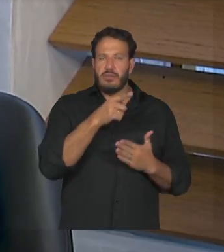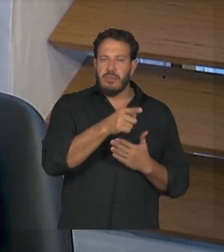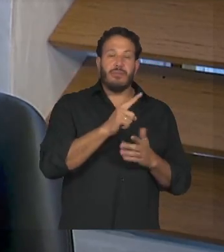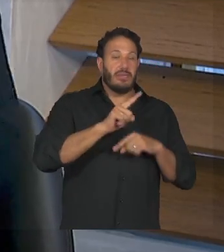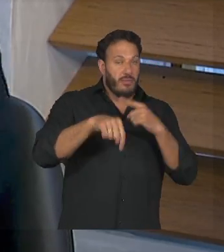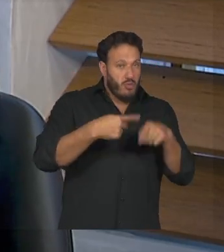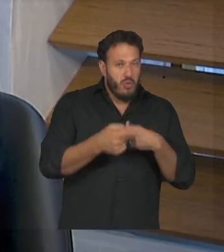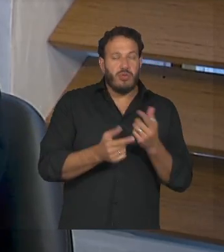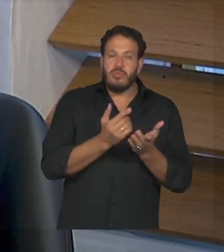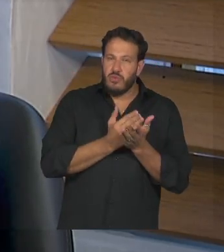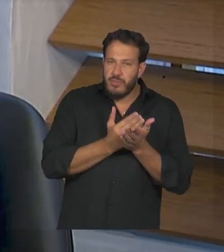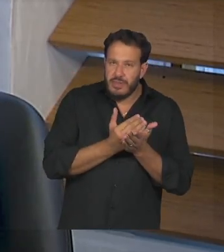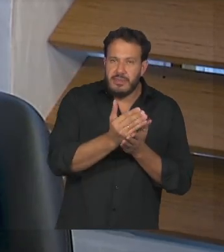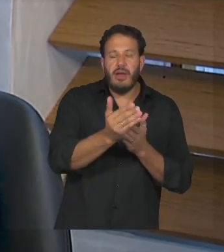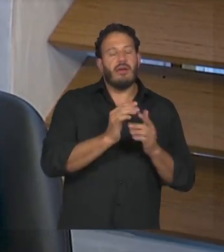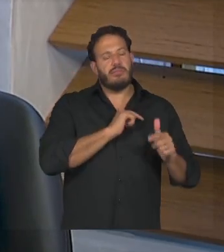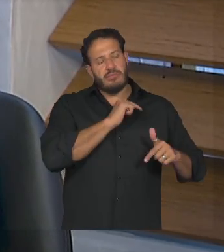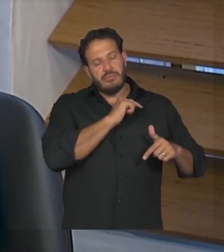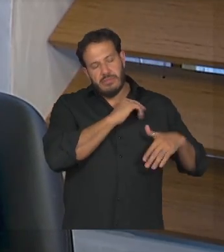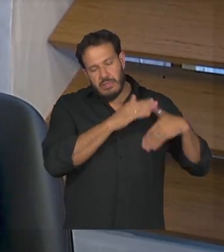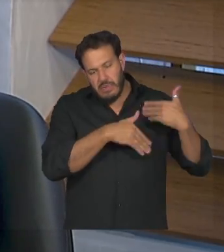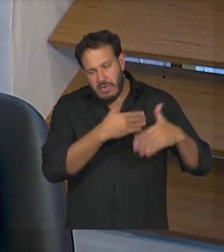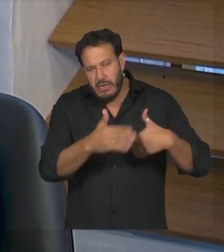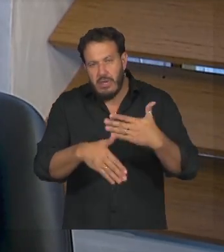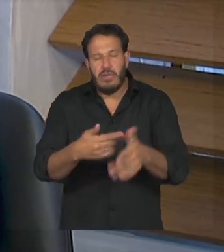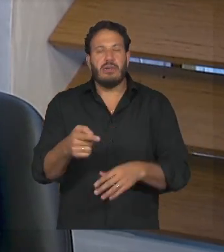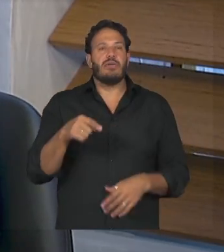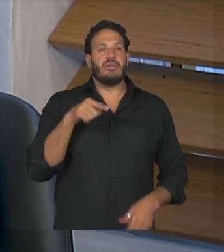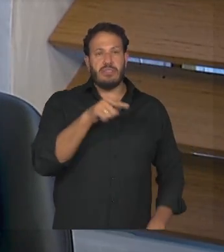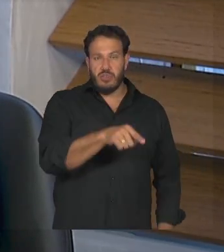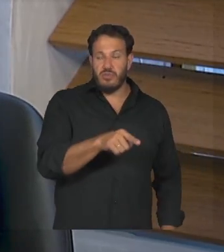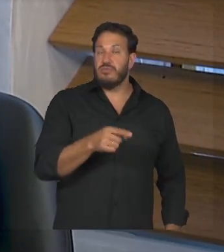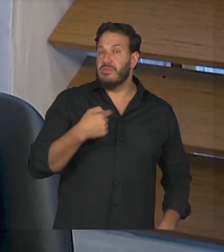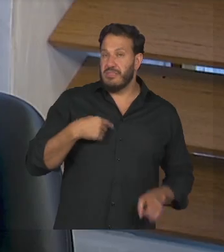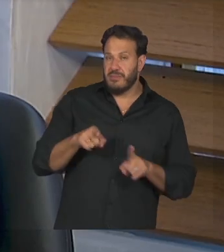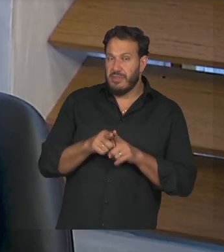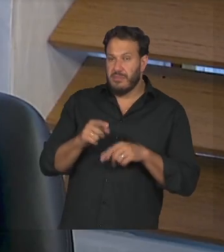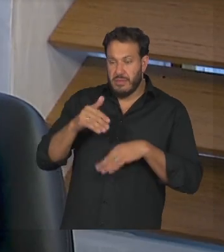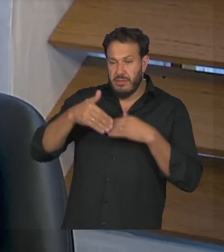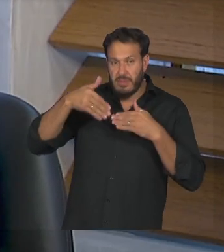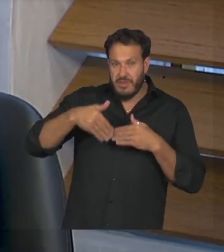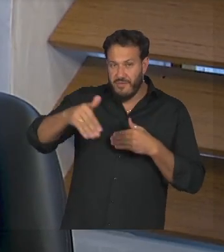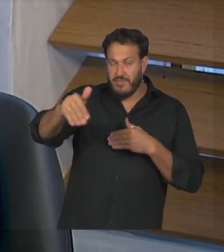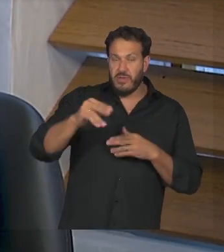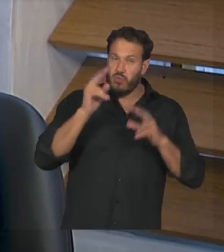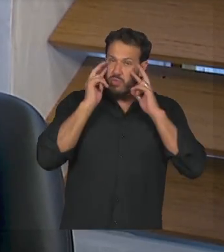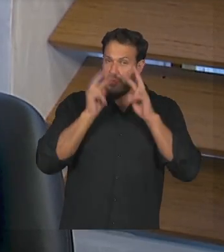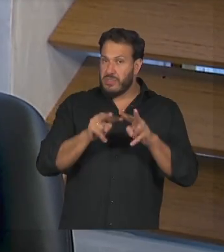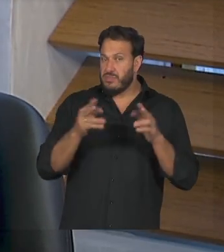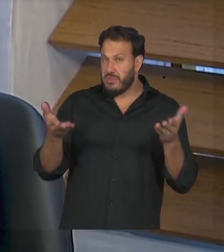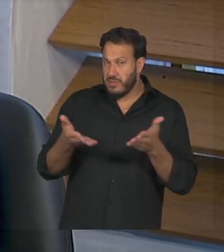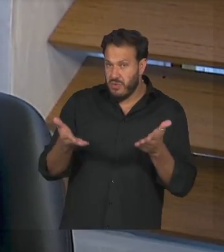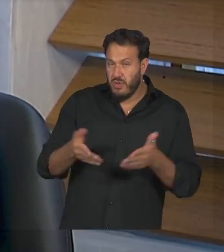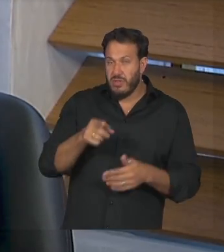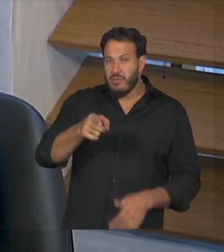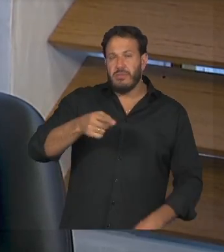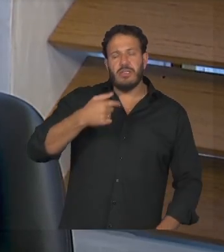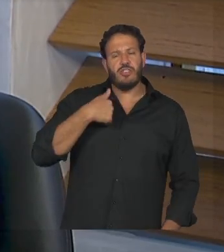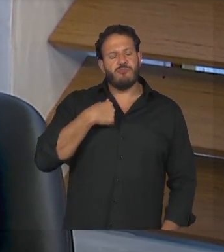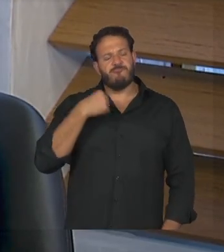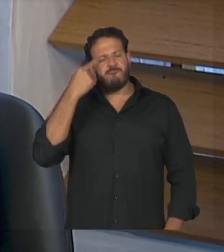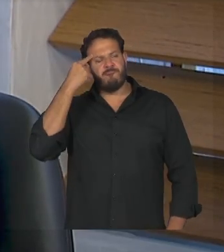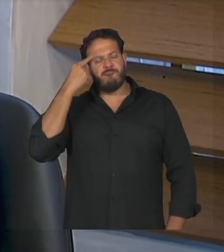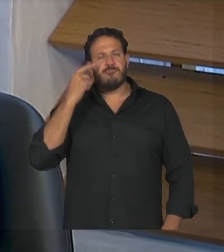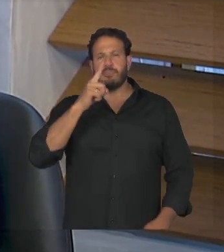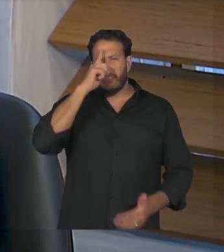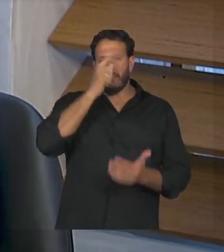essa jornada e partindo desse ponto eu decidi